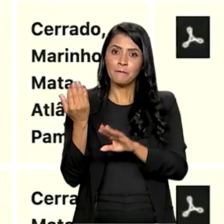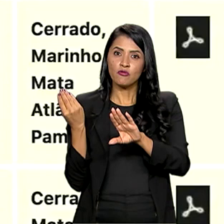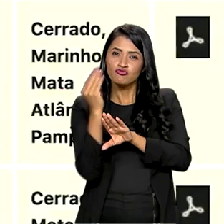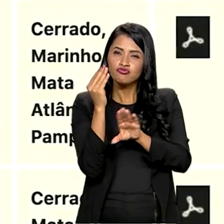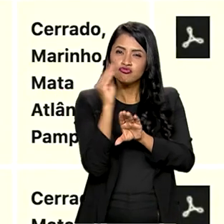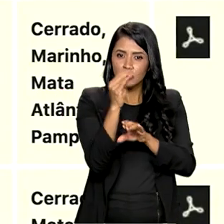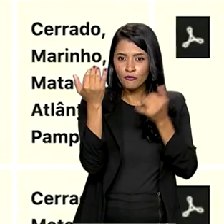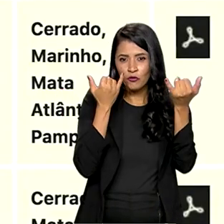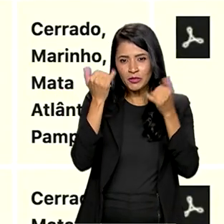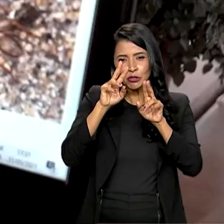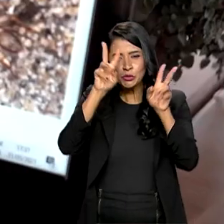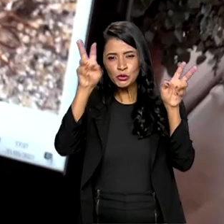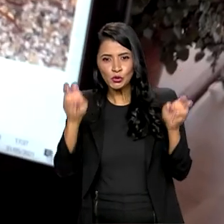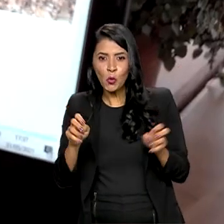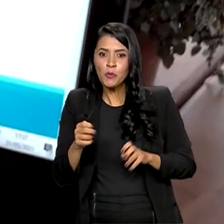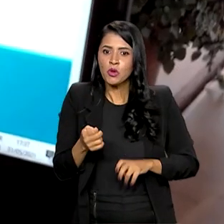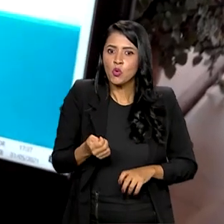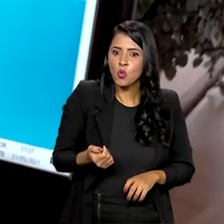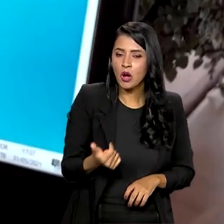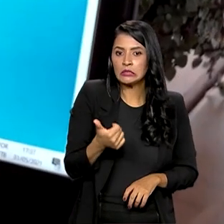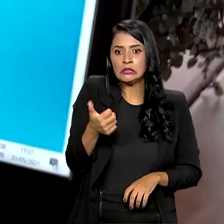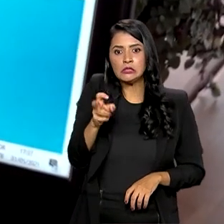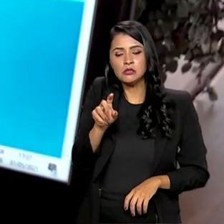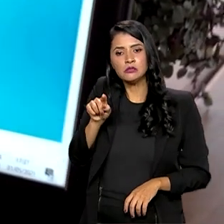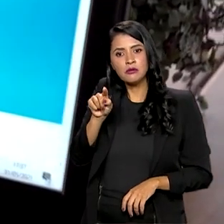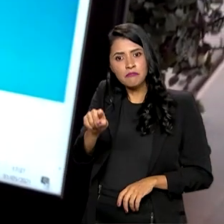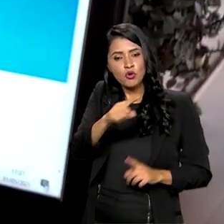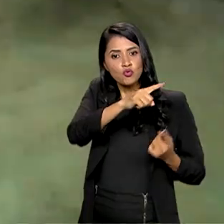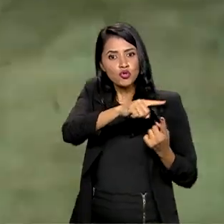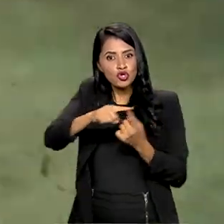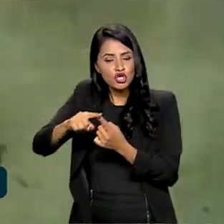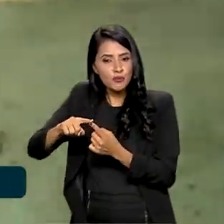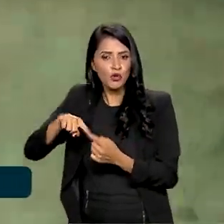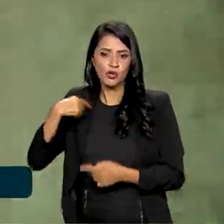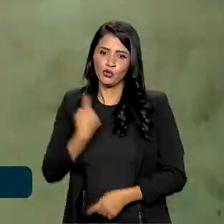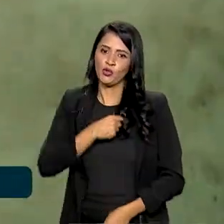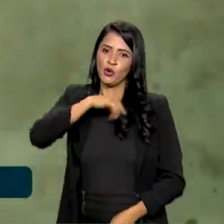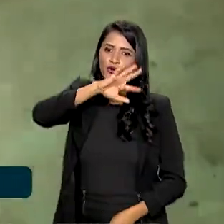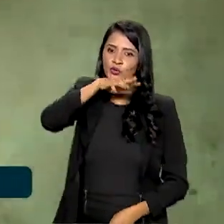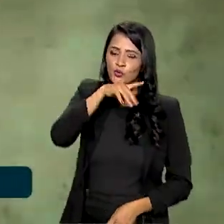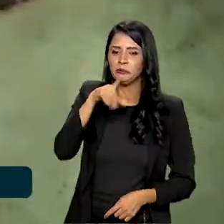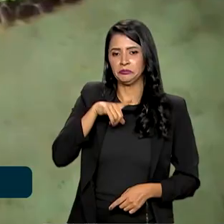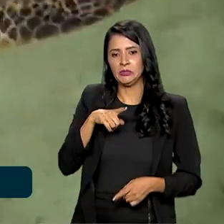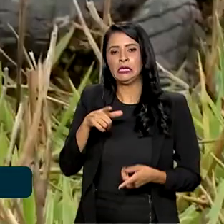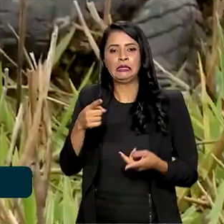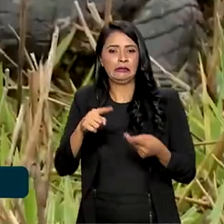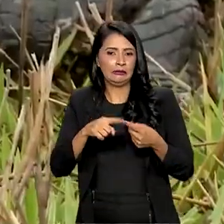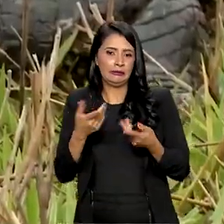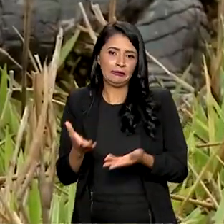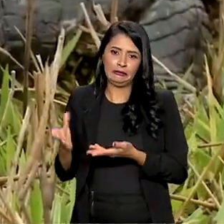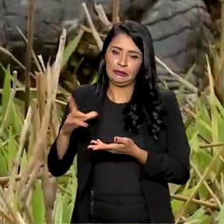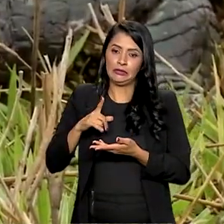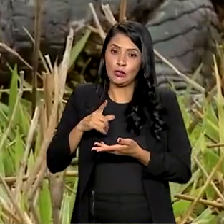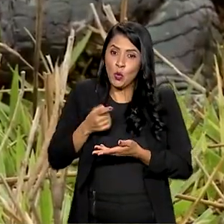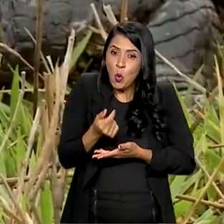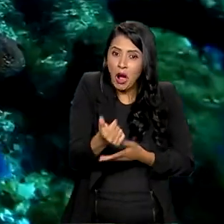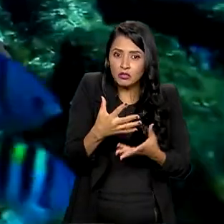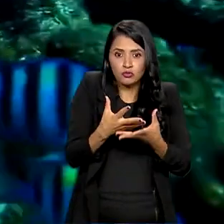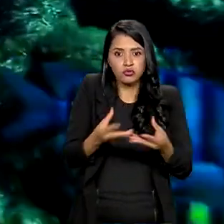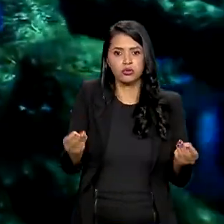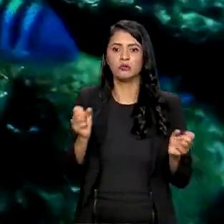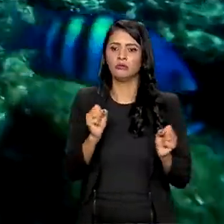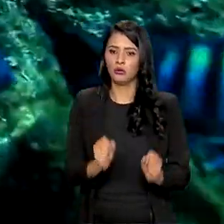sobre a vida de quase 15 mil espécies da nossa fauna que convivem com a sombra da extinção. O